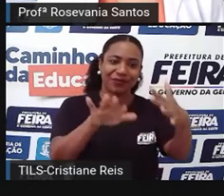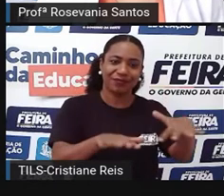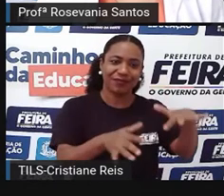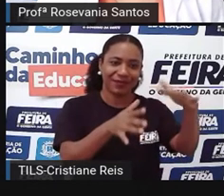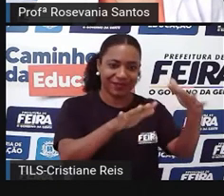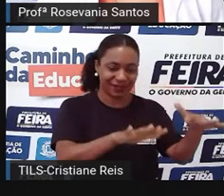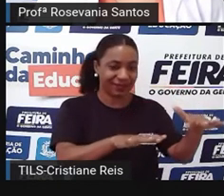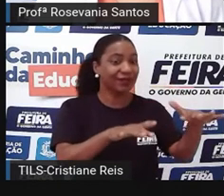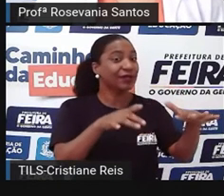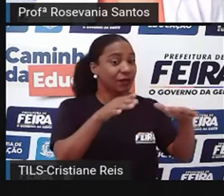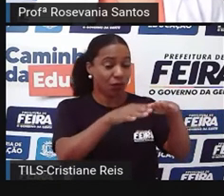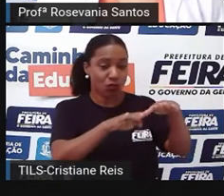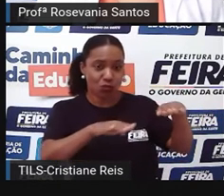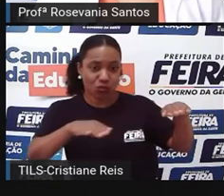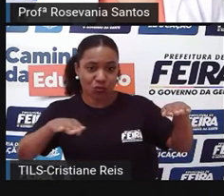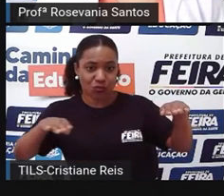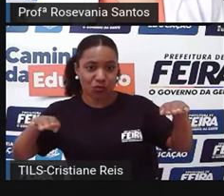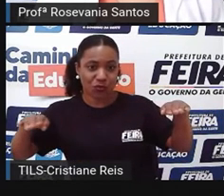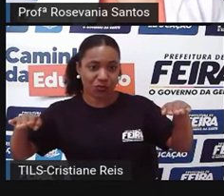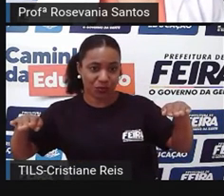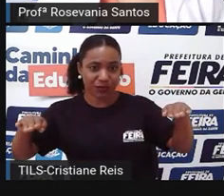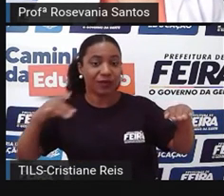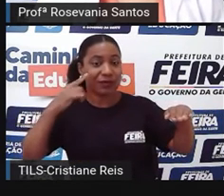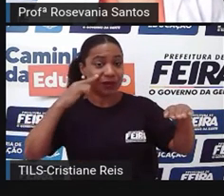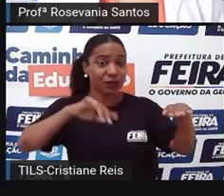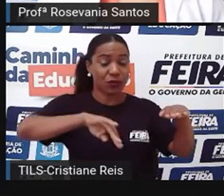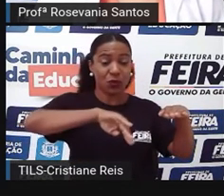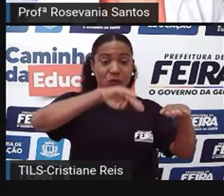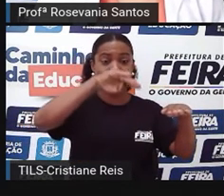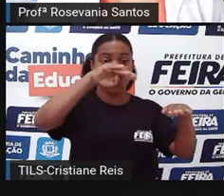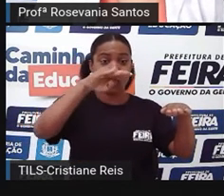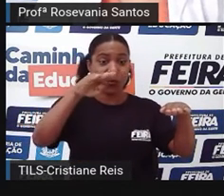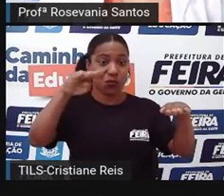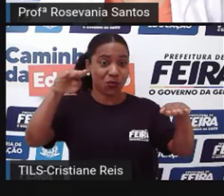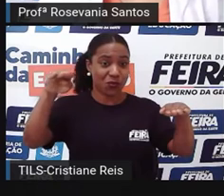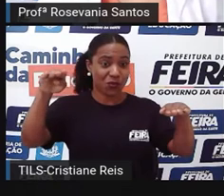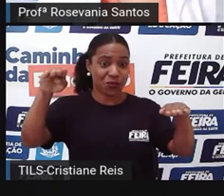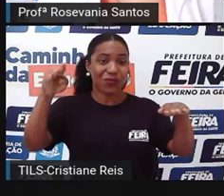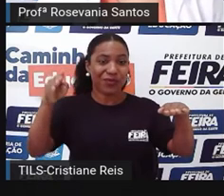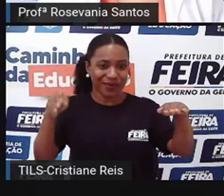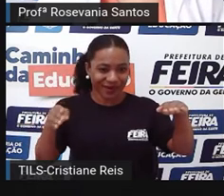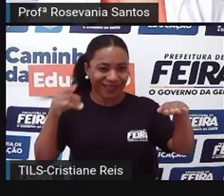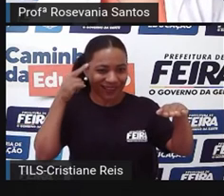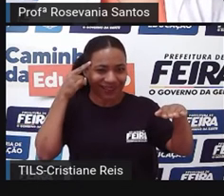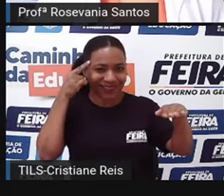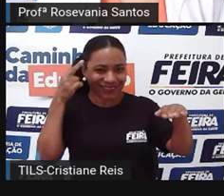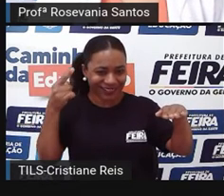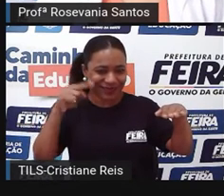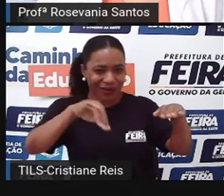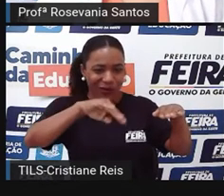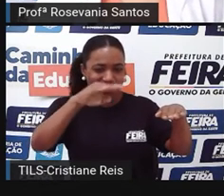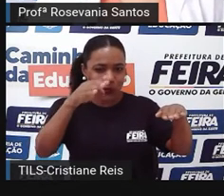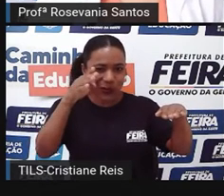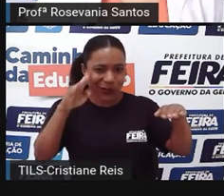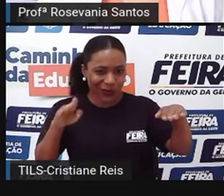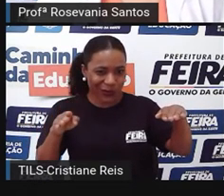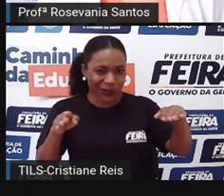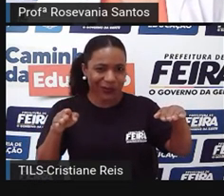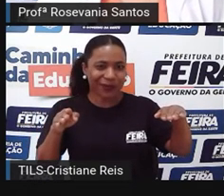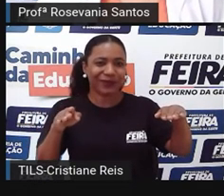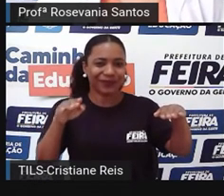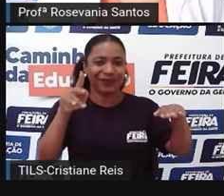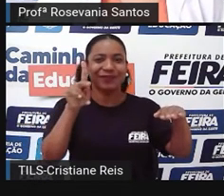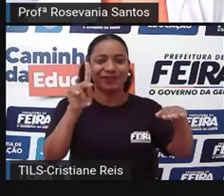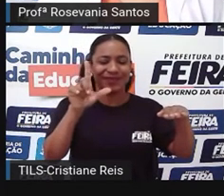planícies, essas áreas mais elevadas, aqui que predomina a erosão, lembra quem estava falando, a gente tem os